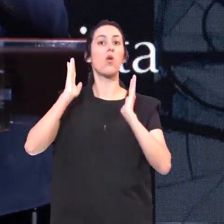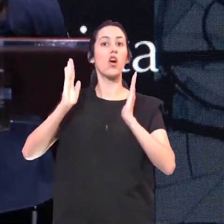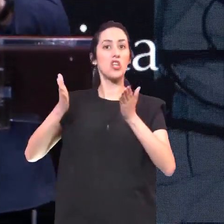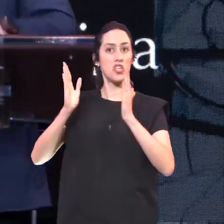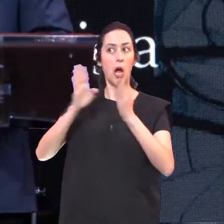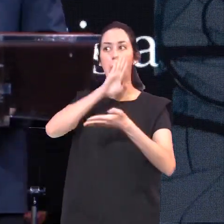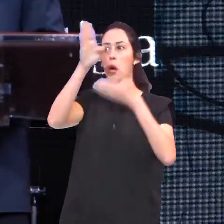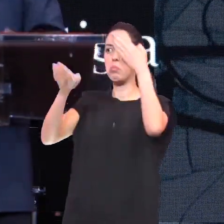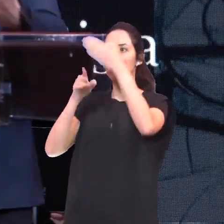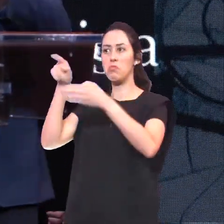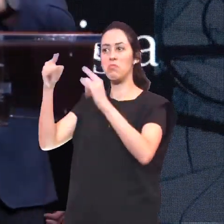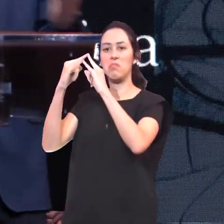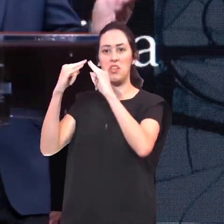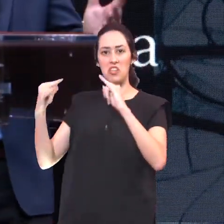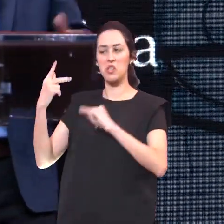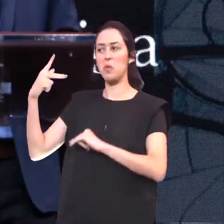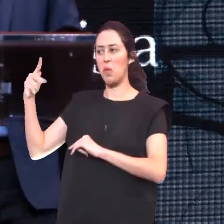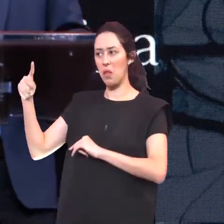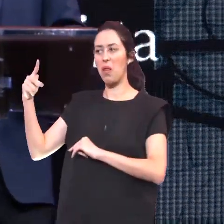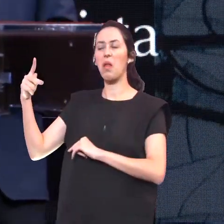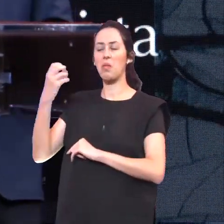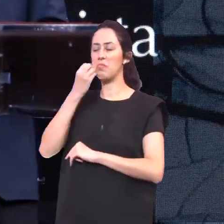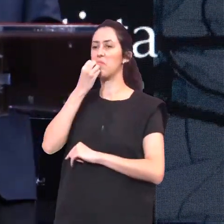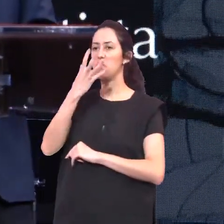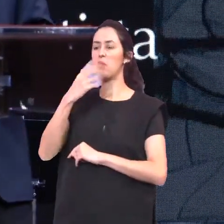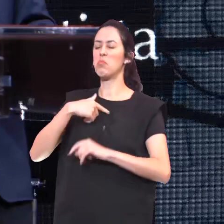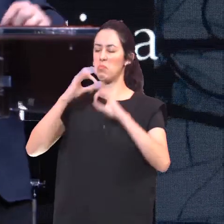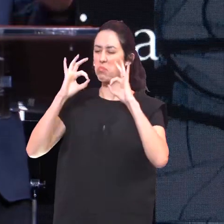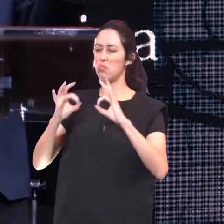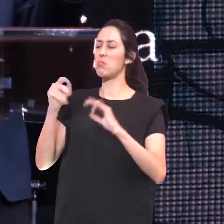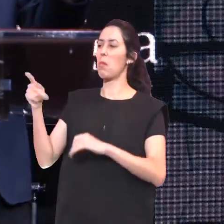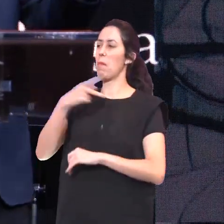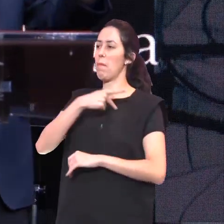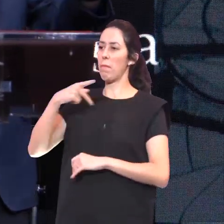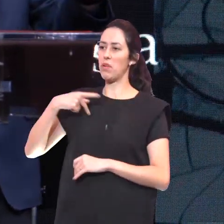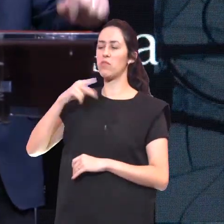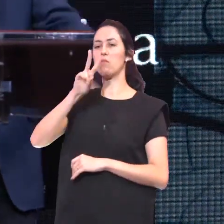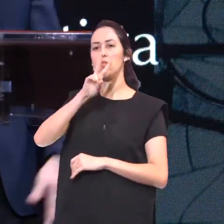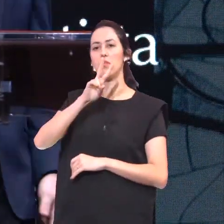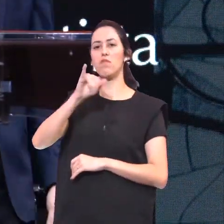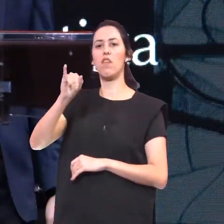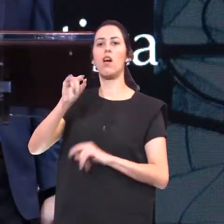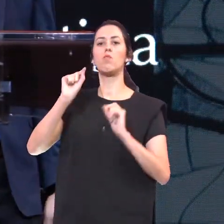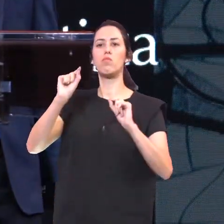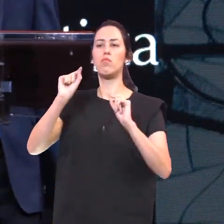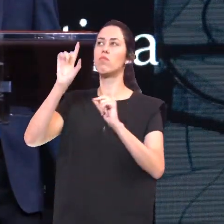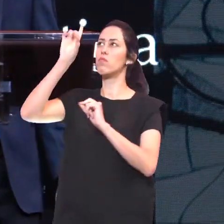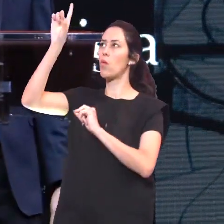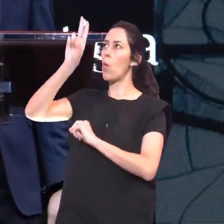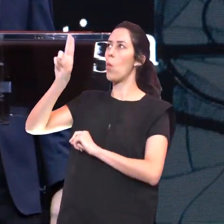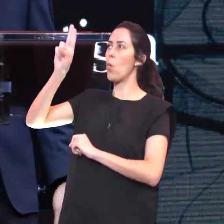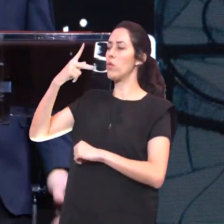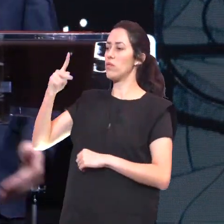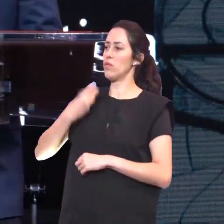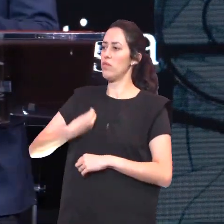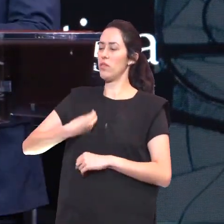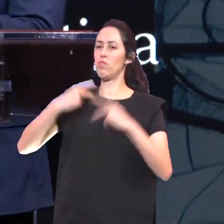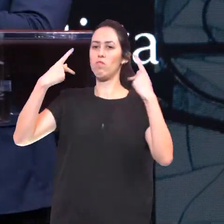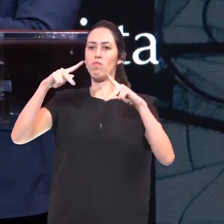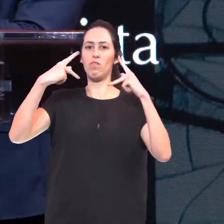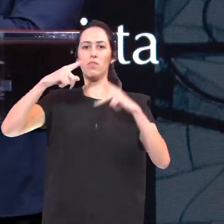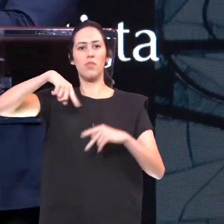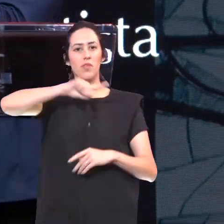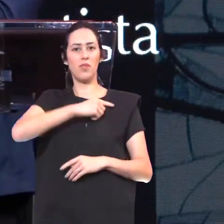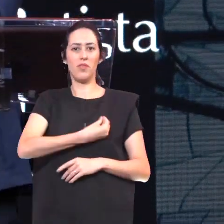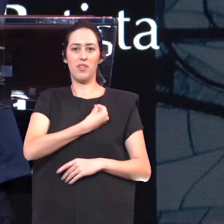ministrado E eu tenho certeza que o pastor Marco aqui vai ser instrumento de Deus pra ministrar nas nossas vidas Pastor,